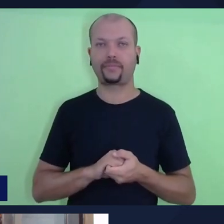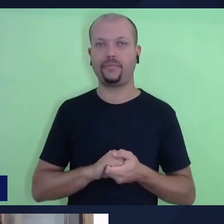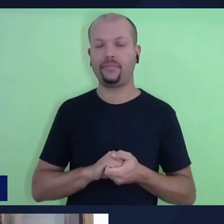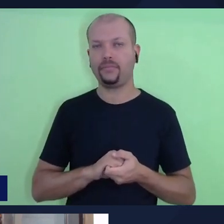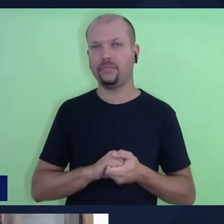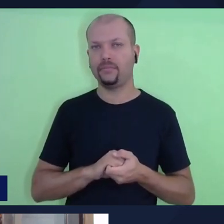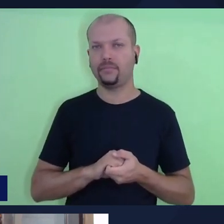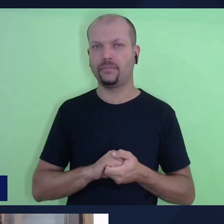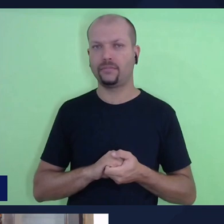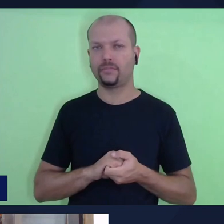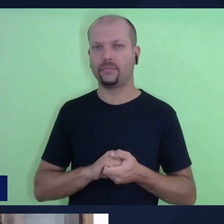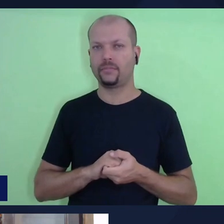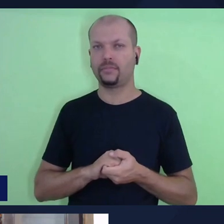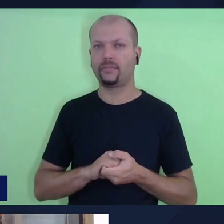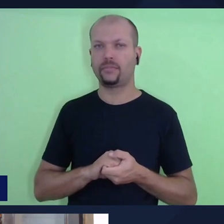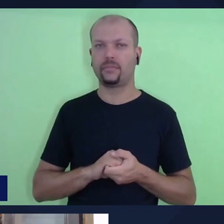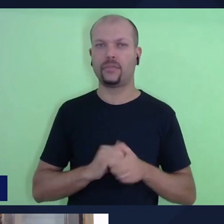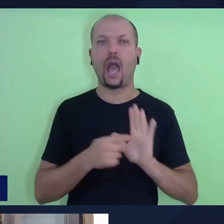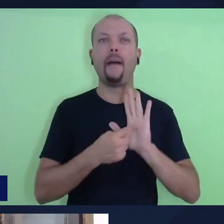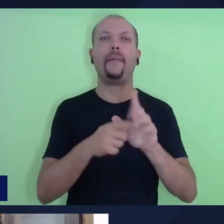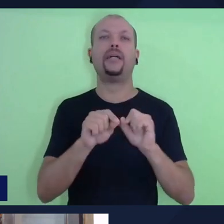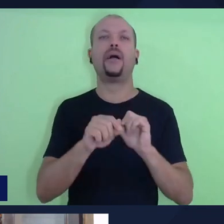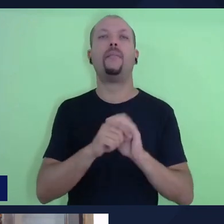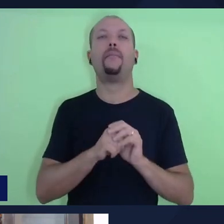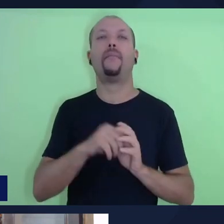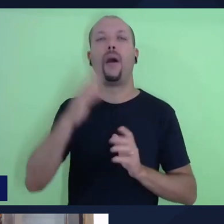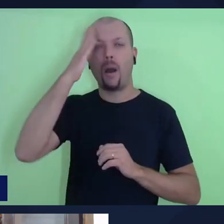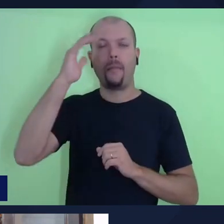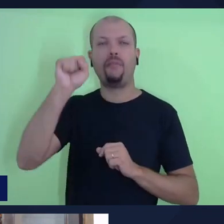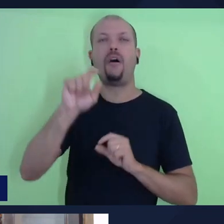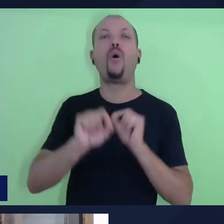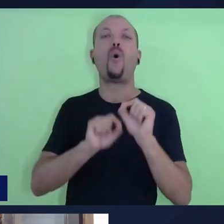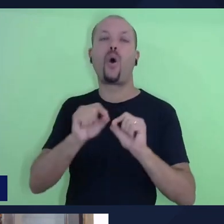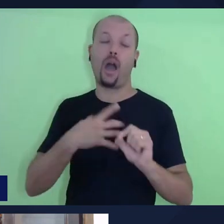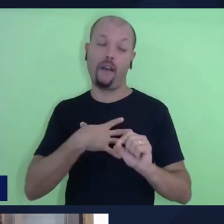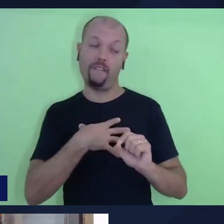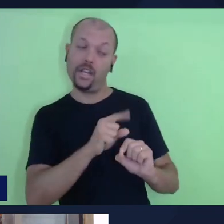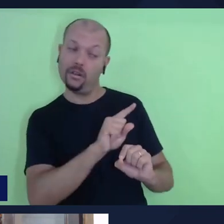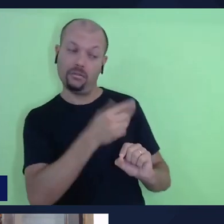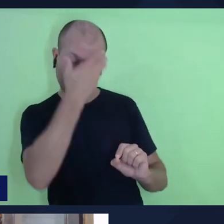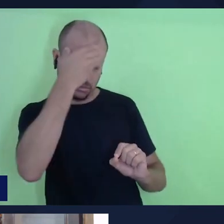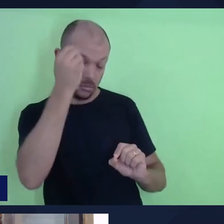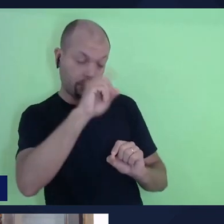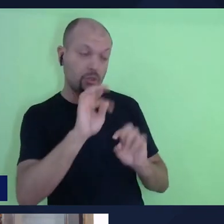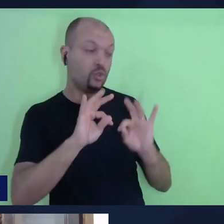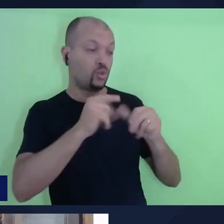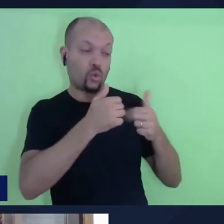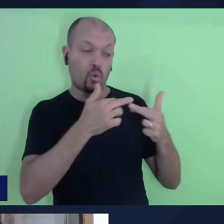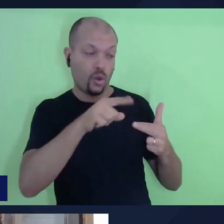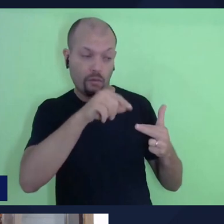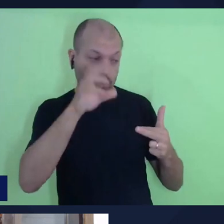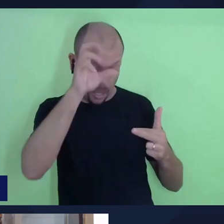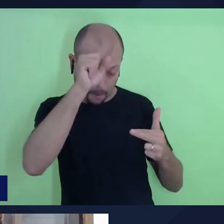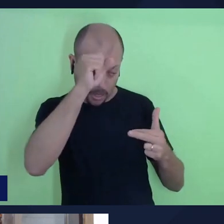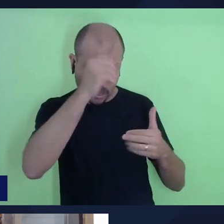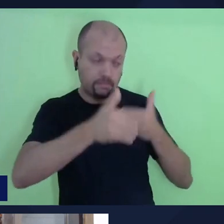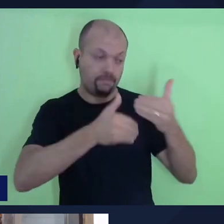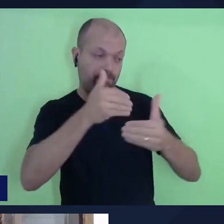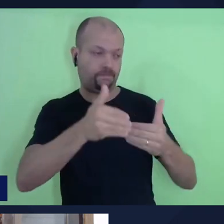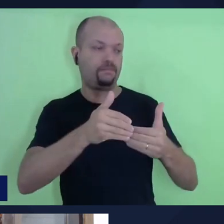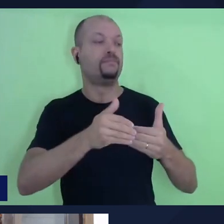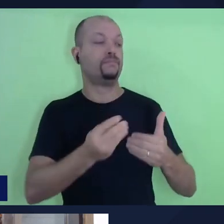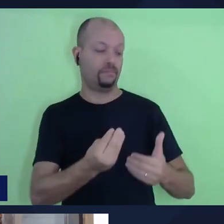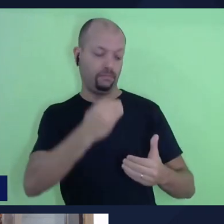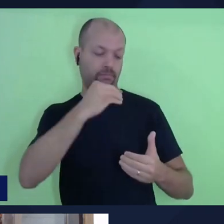é apresentado aqui em Provérbios? Filho, não se esqueça dos ensinos, guarde no coração nos mandamentos.